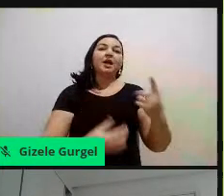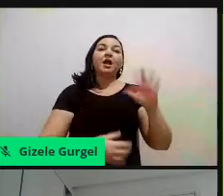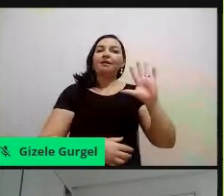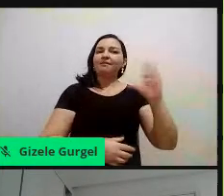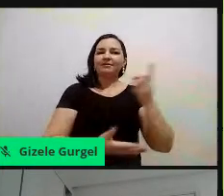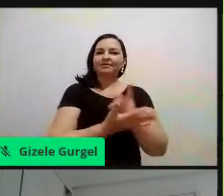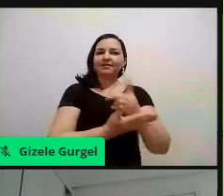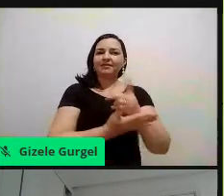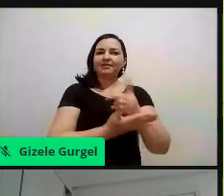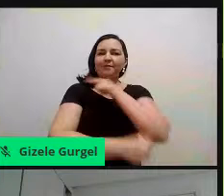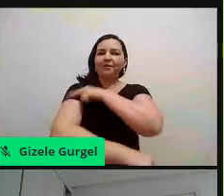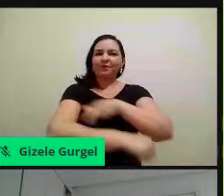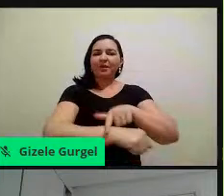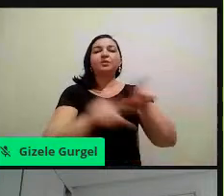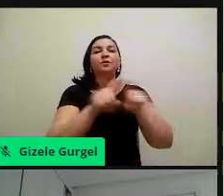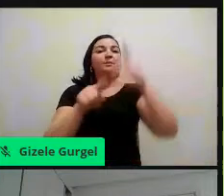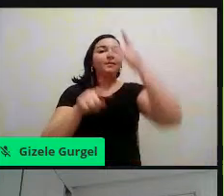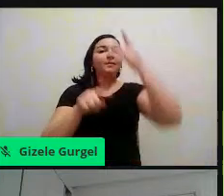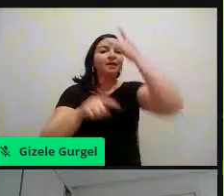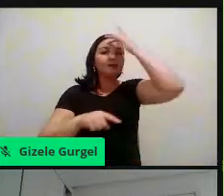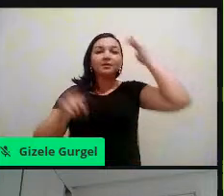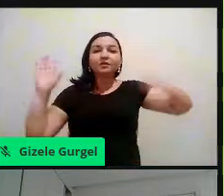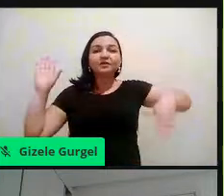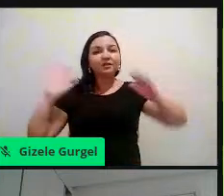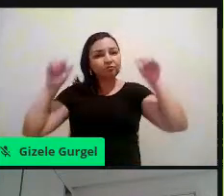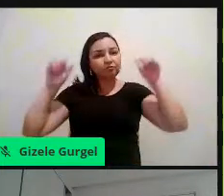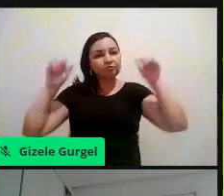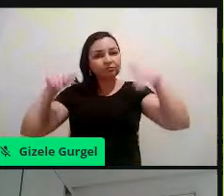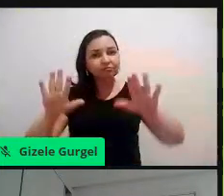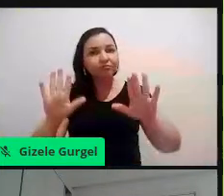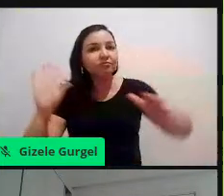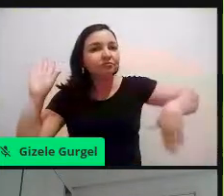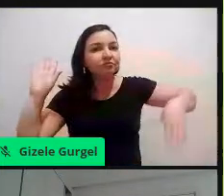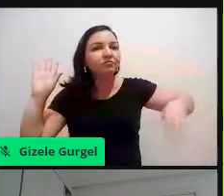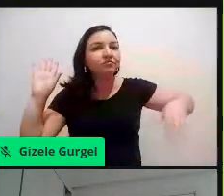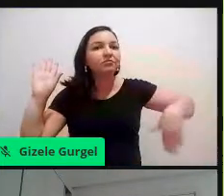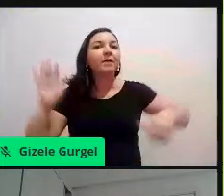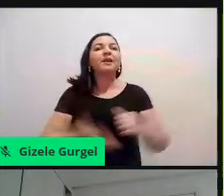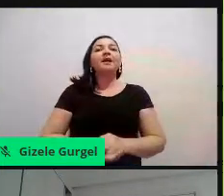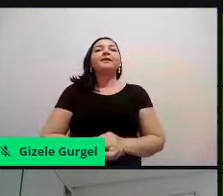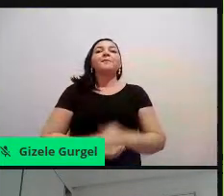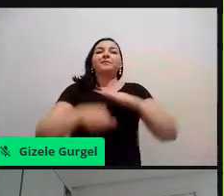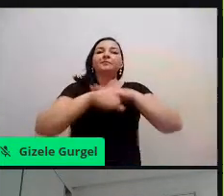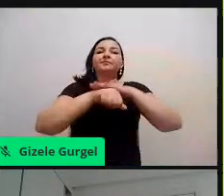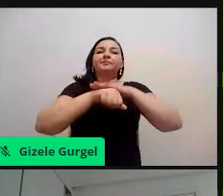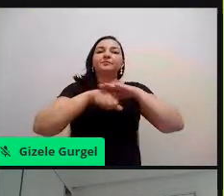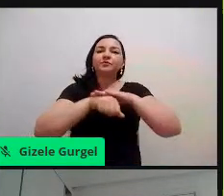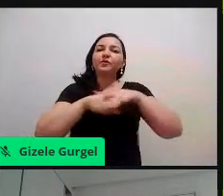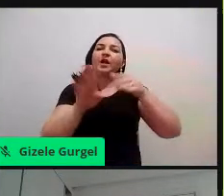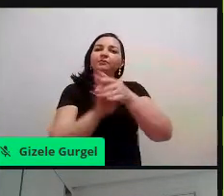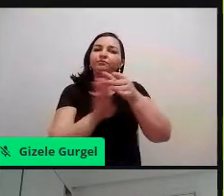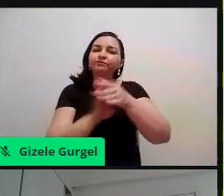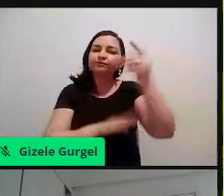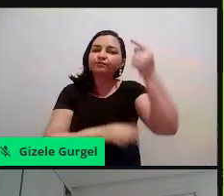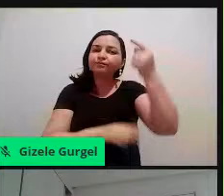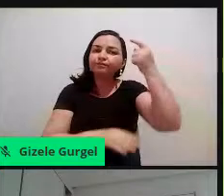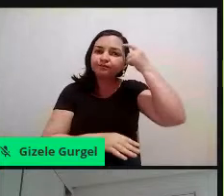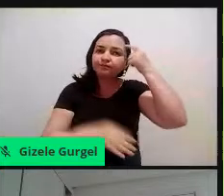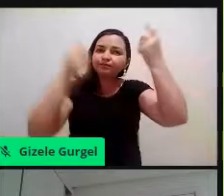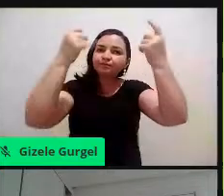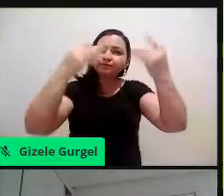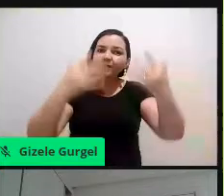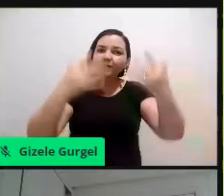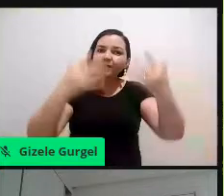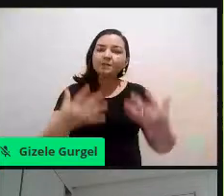aos banhistas, né, então, é uma ação muito boa, a gente faz ela em aproximadamente